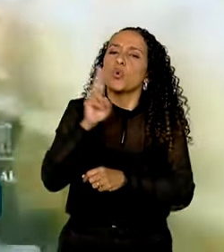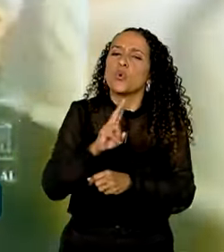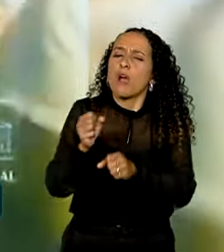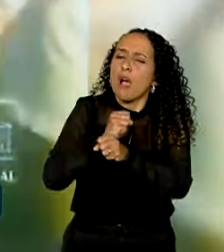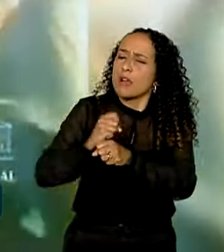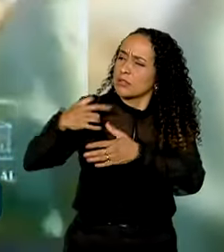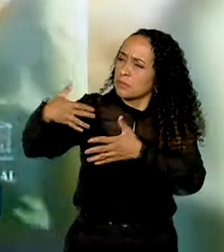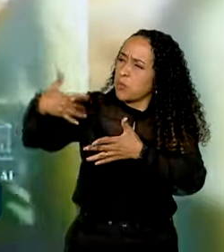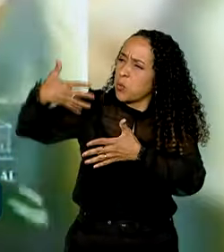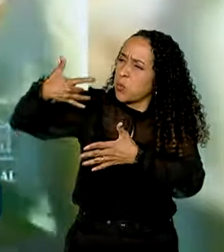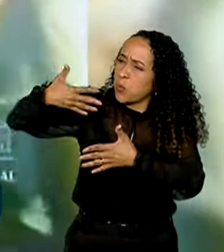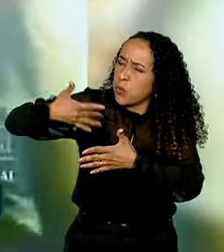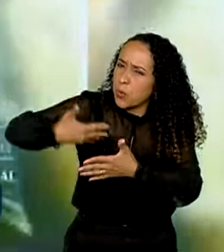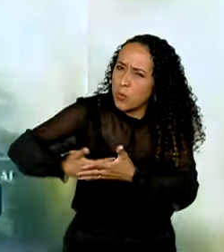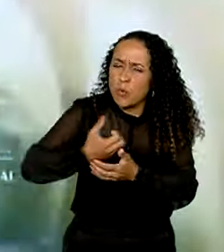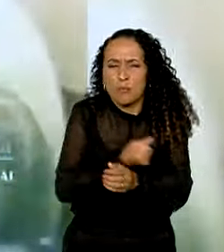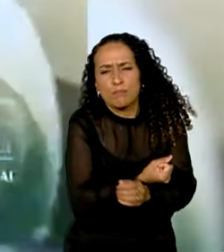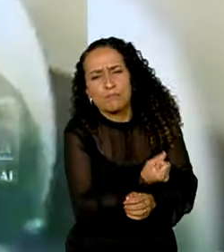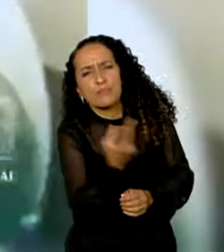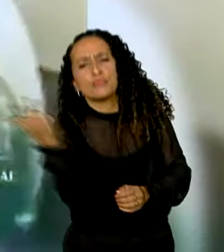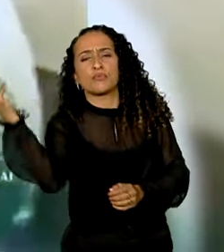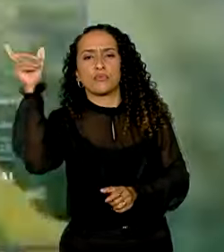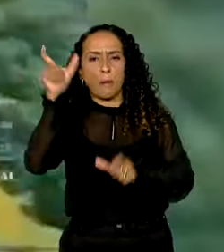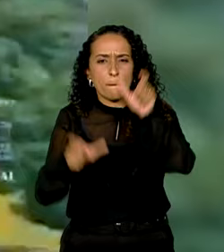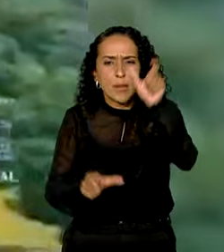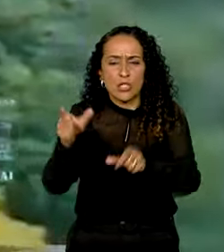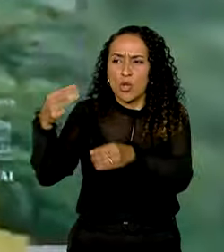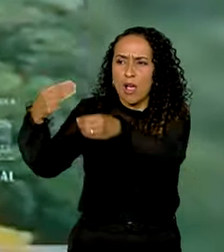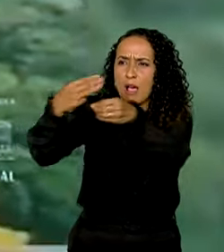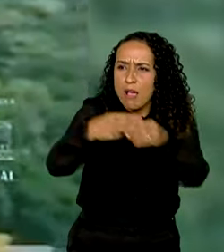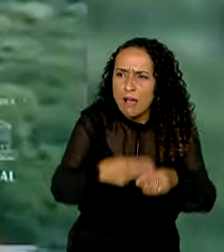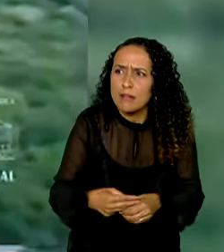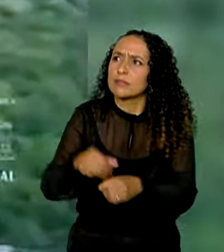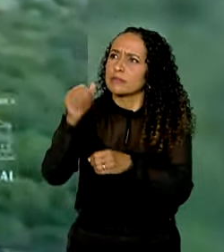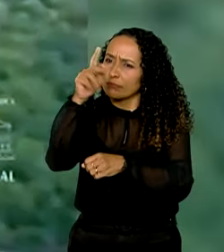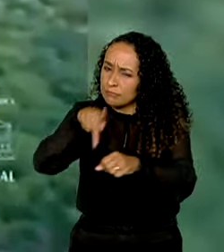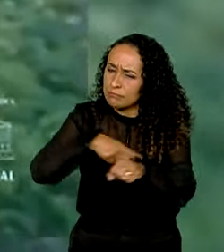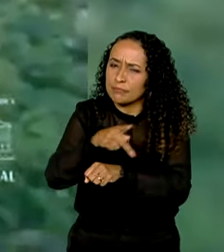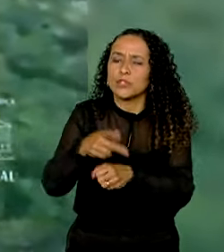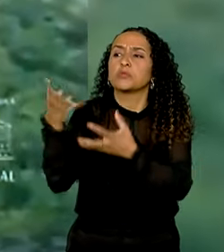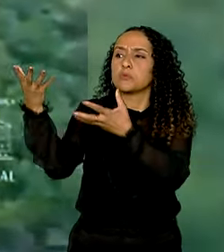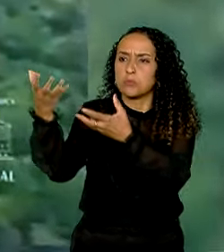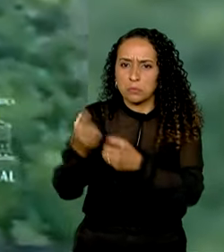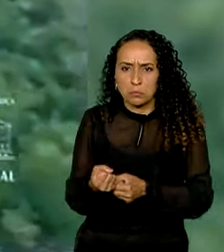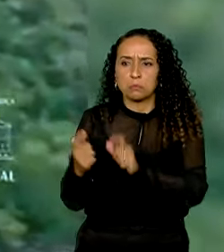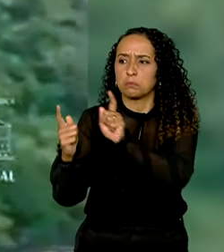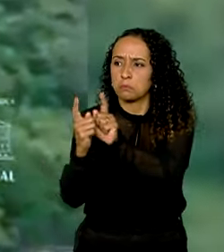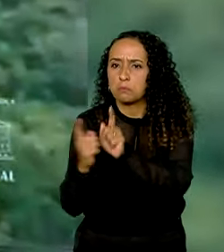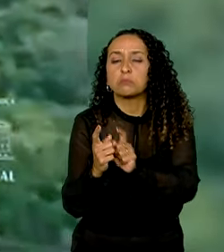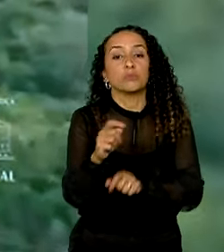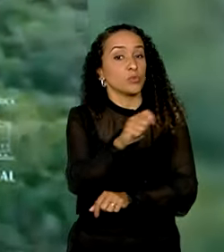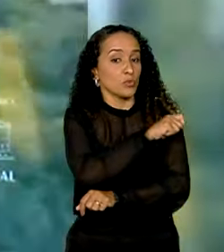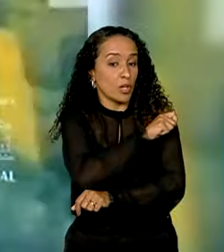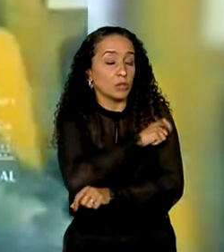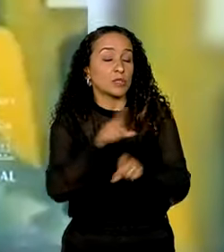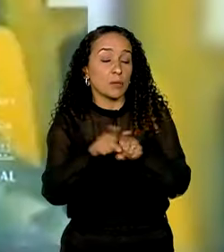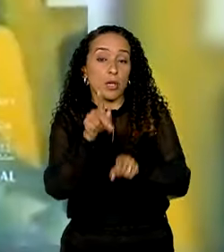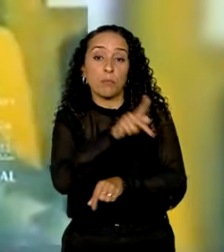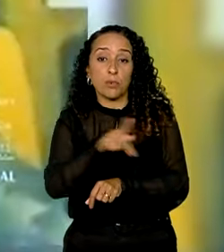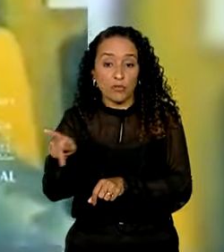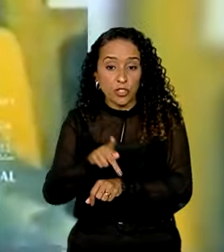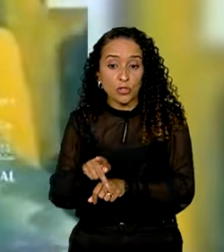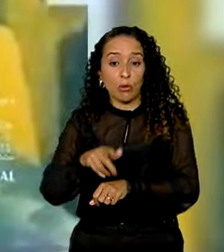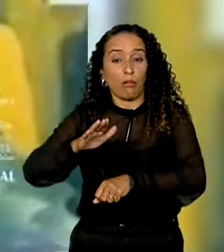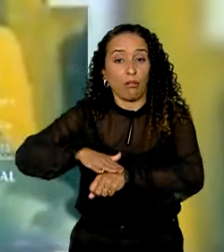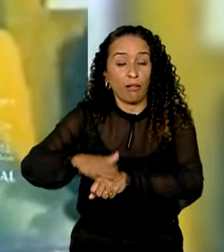passaram, inúmeras pessoas de dezenas de municípios do país foram atendidas pelos estudantes e professores que